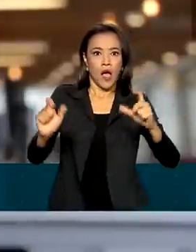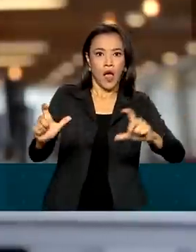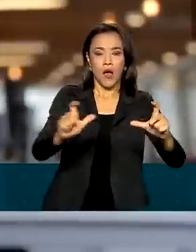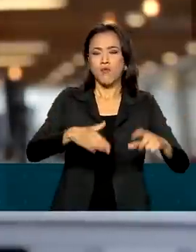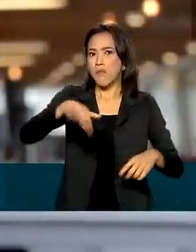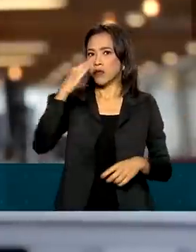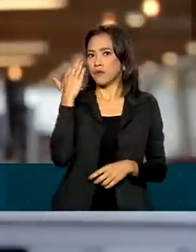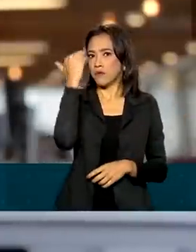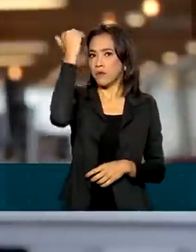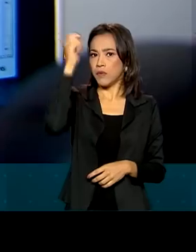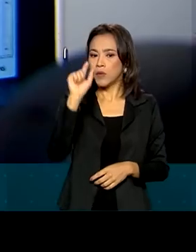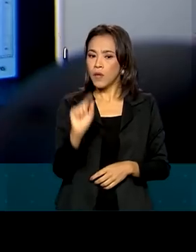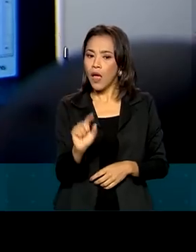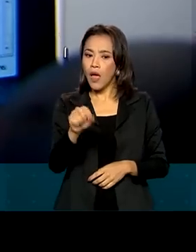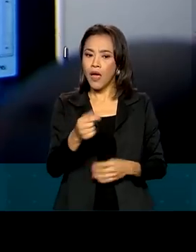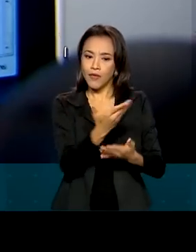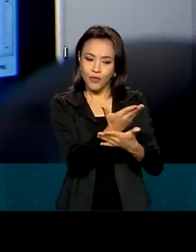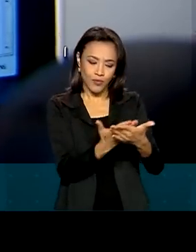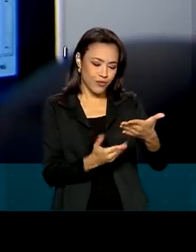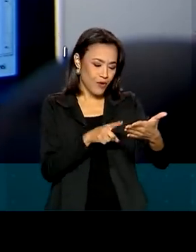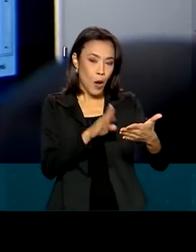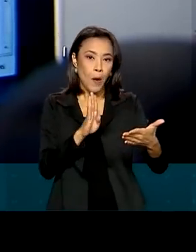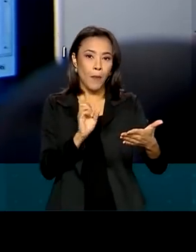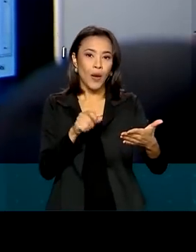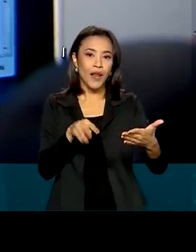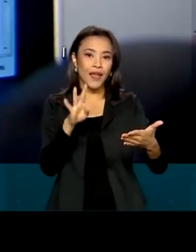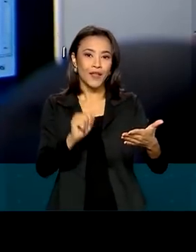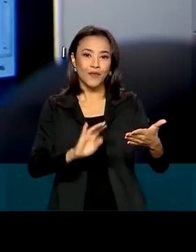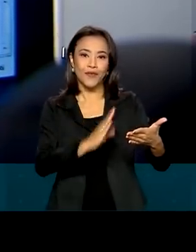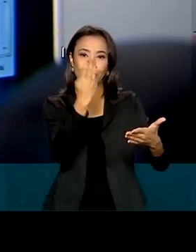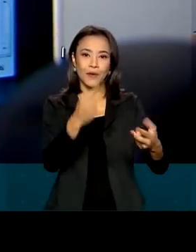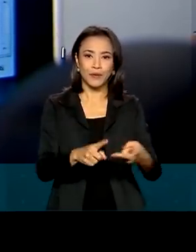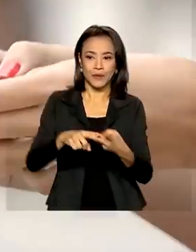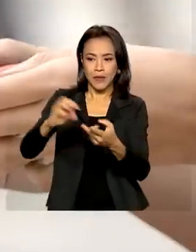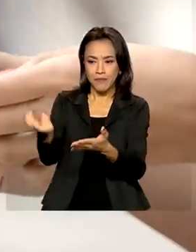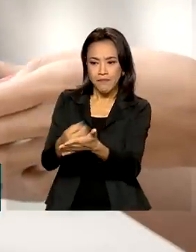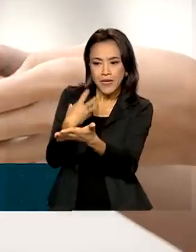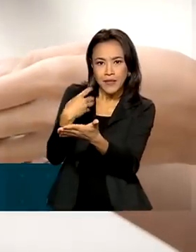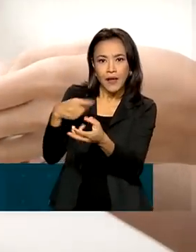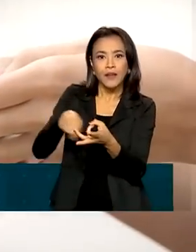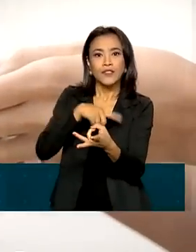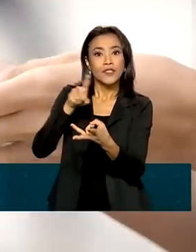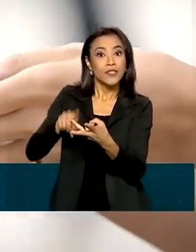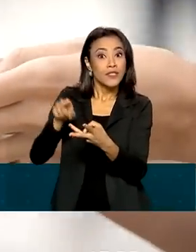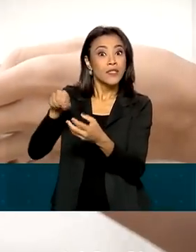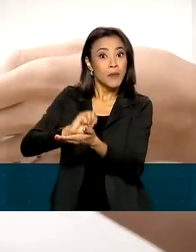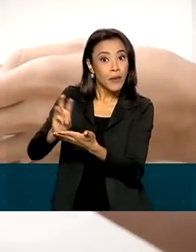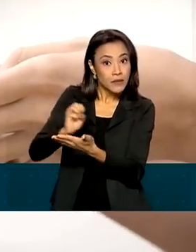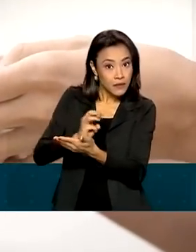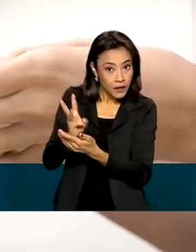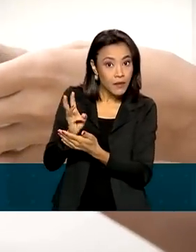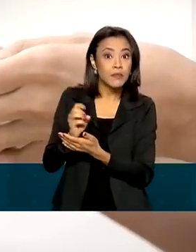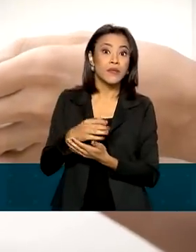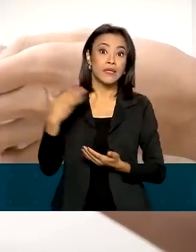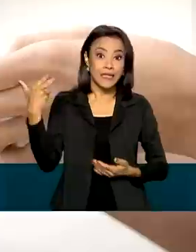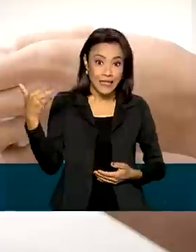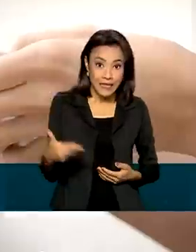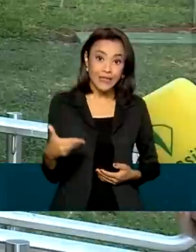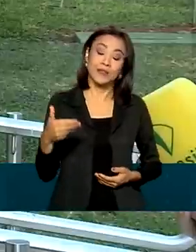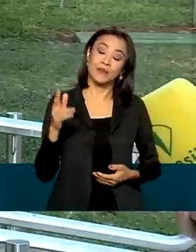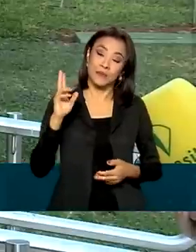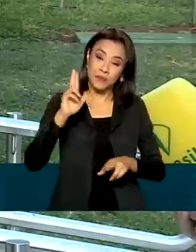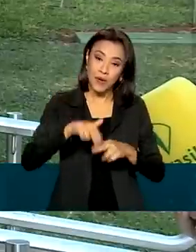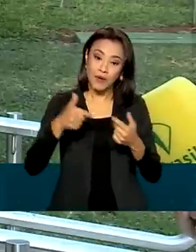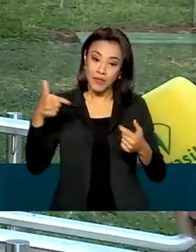mais famosos estão o golpe do boleto falso, golpes por mensagem de texto e também pelo WhatsApp. E foi justamente